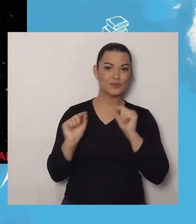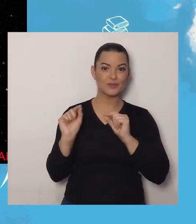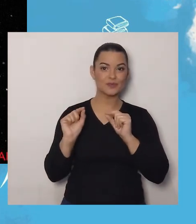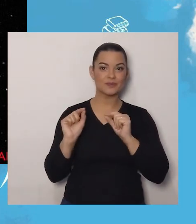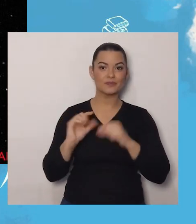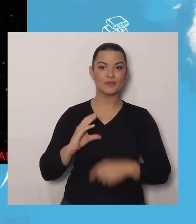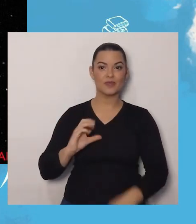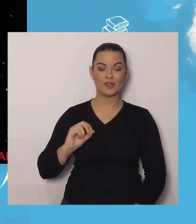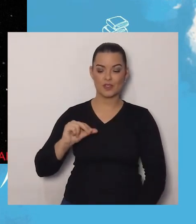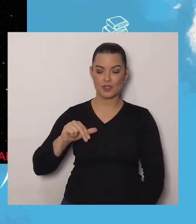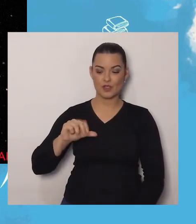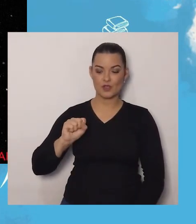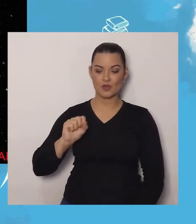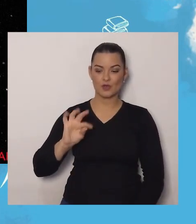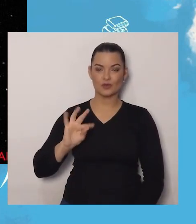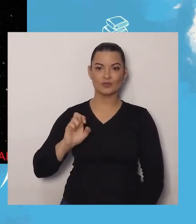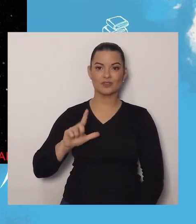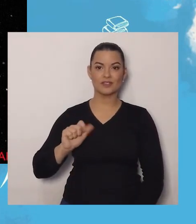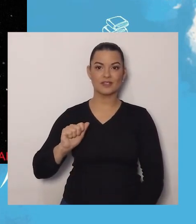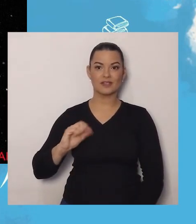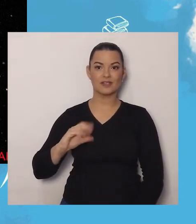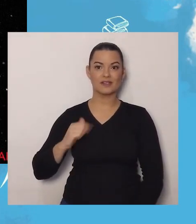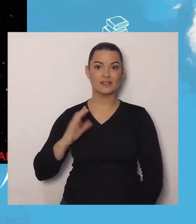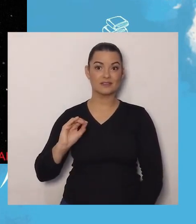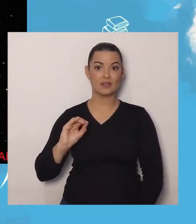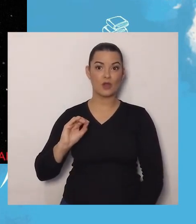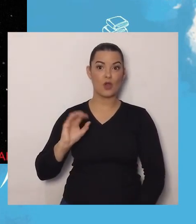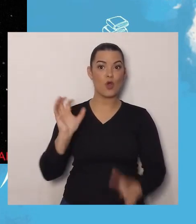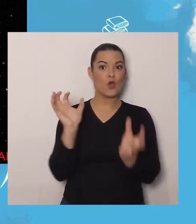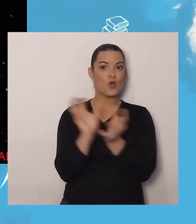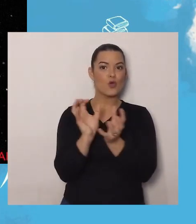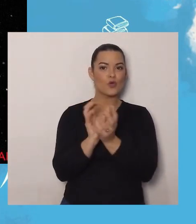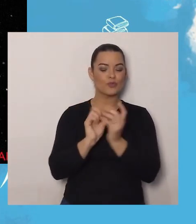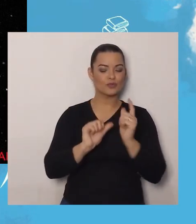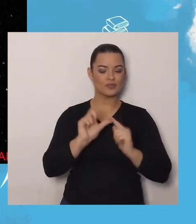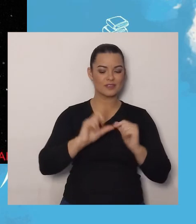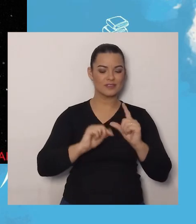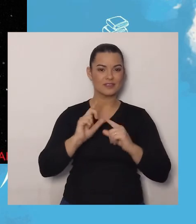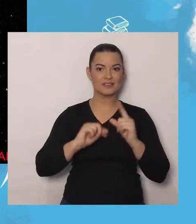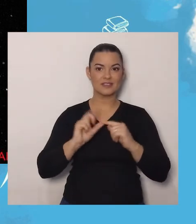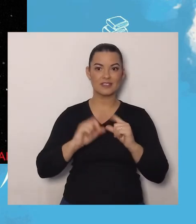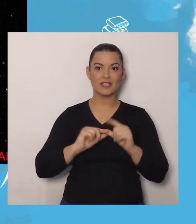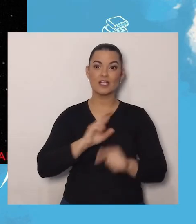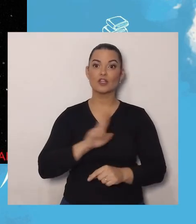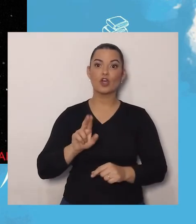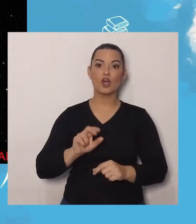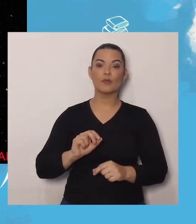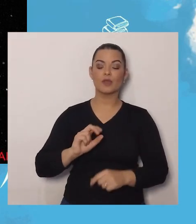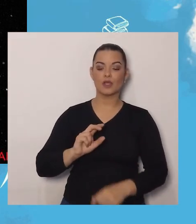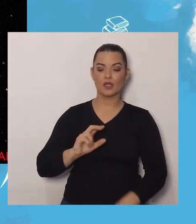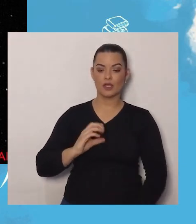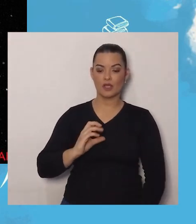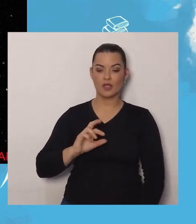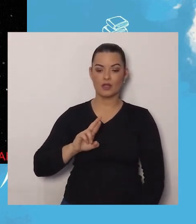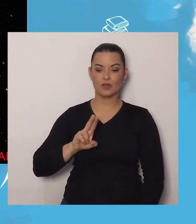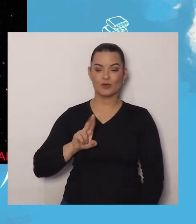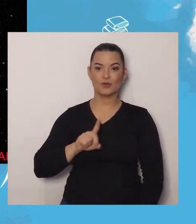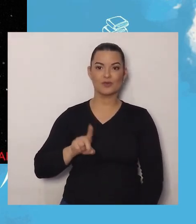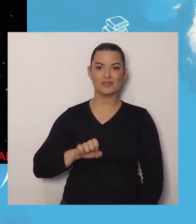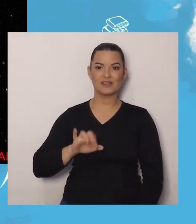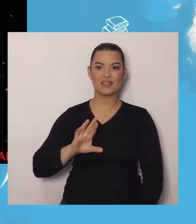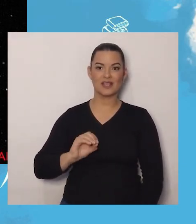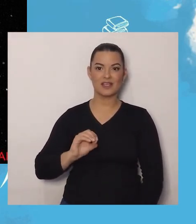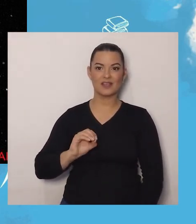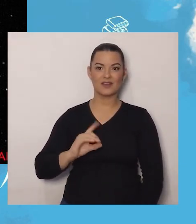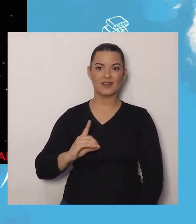constelação, Cruzeiro do Sul, Essa constelação, Toda a observação, Que os